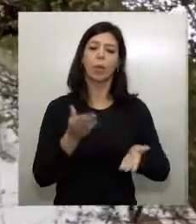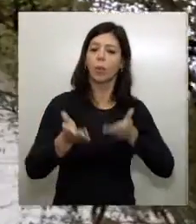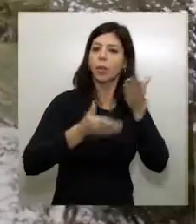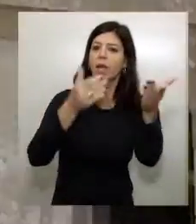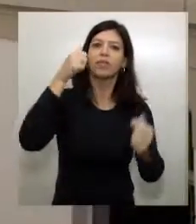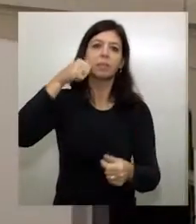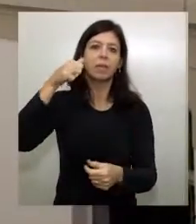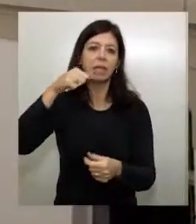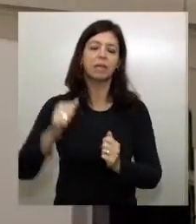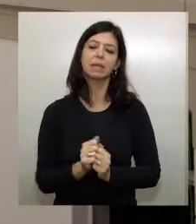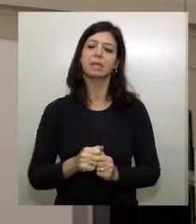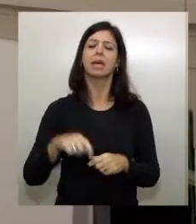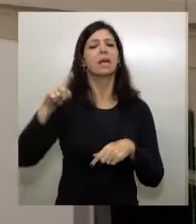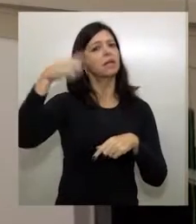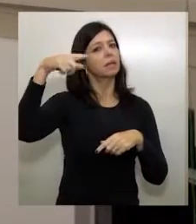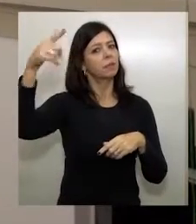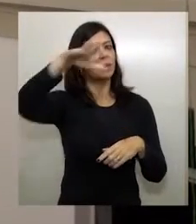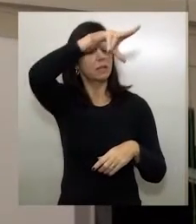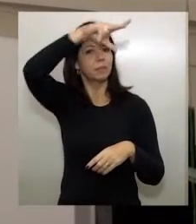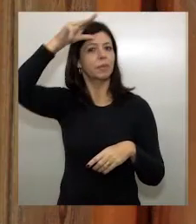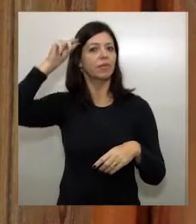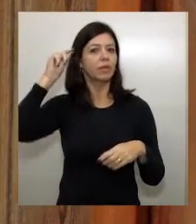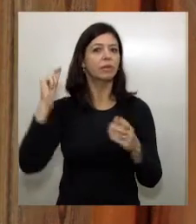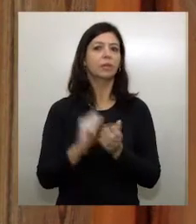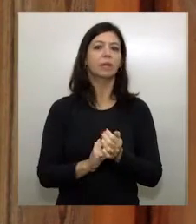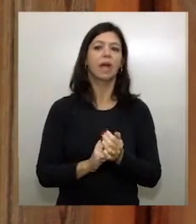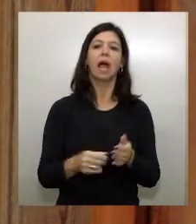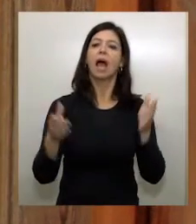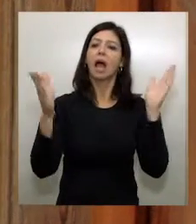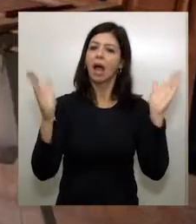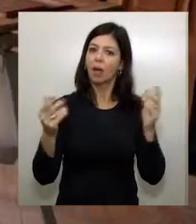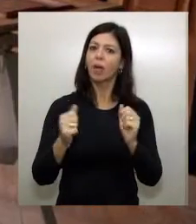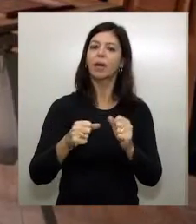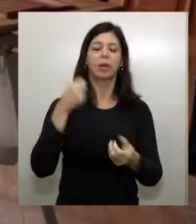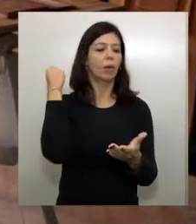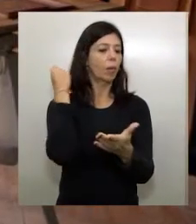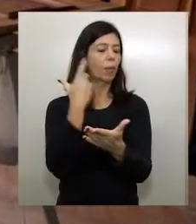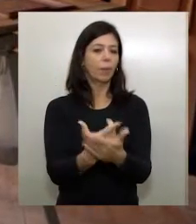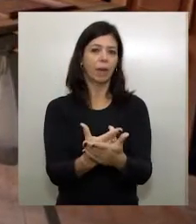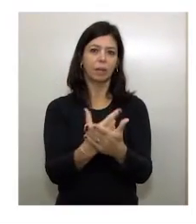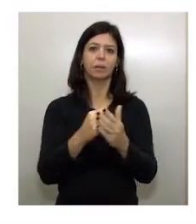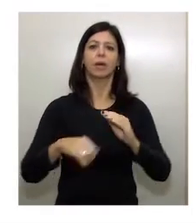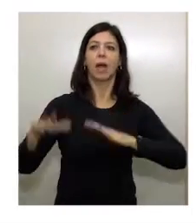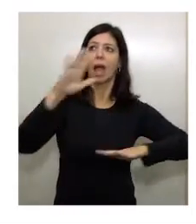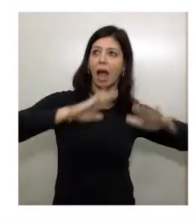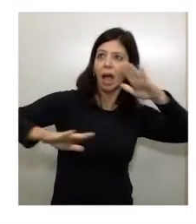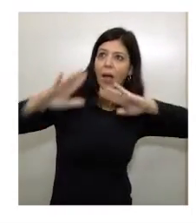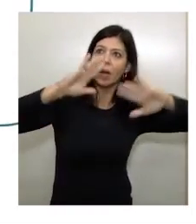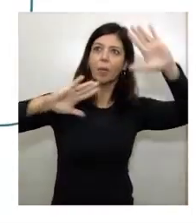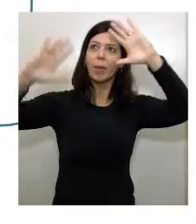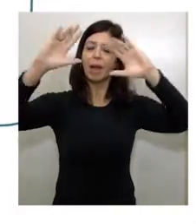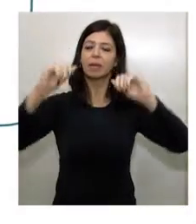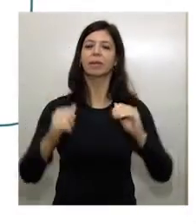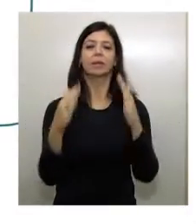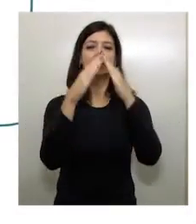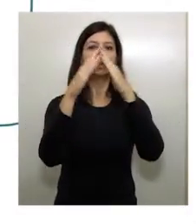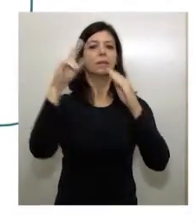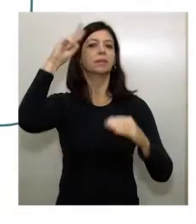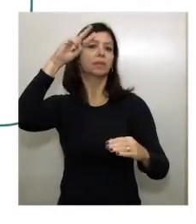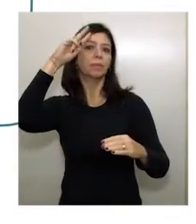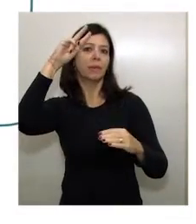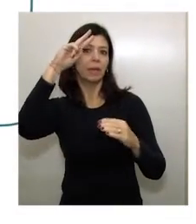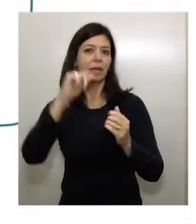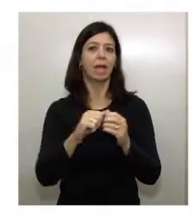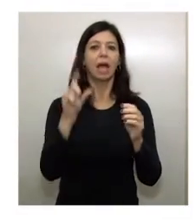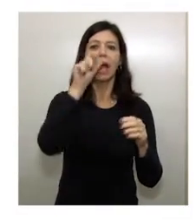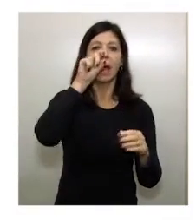de meninas e abrigou repartições municipais. Comprado e revitalizado pela Prefeitura, se transformou na Casa da Memória